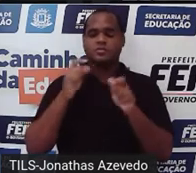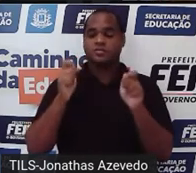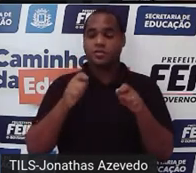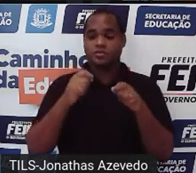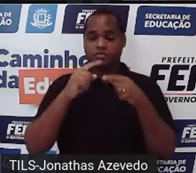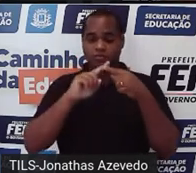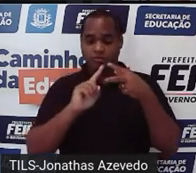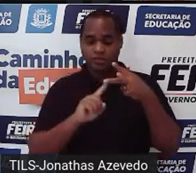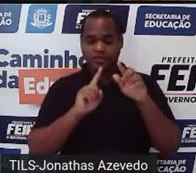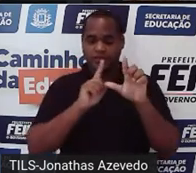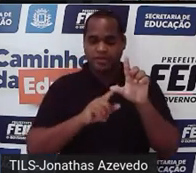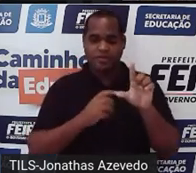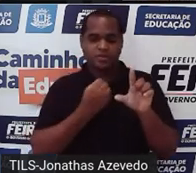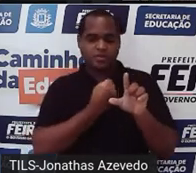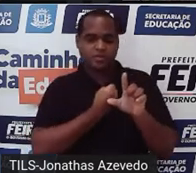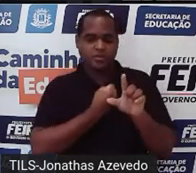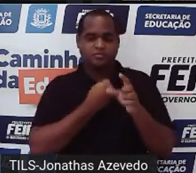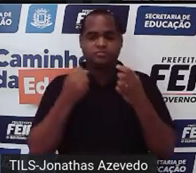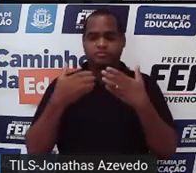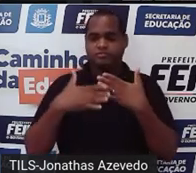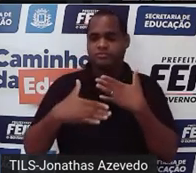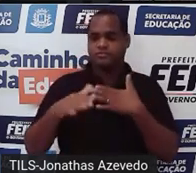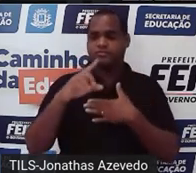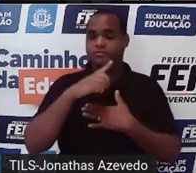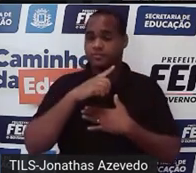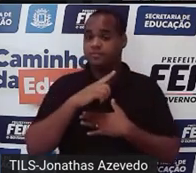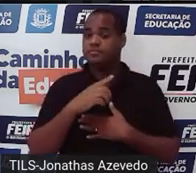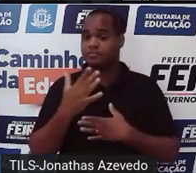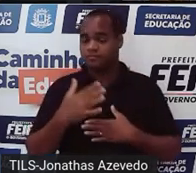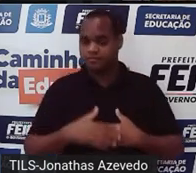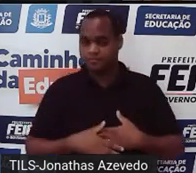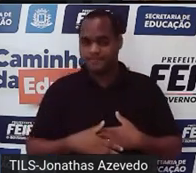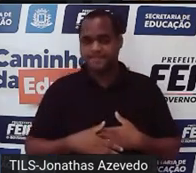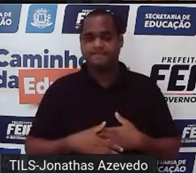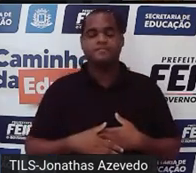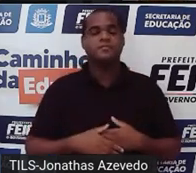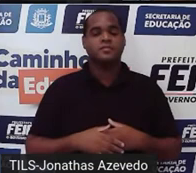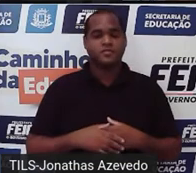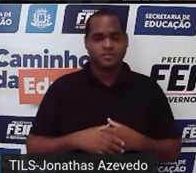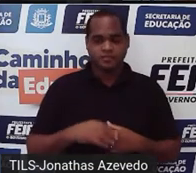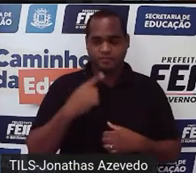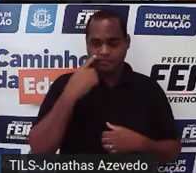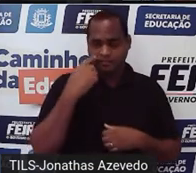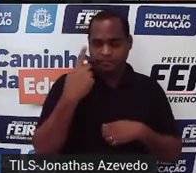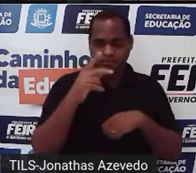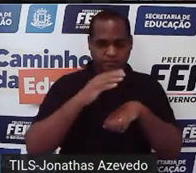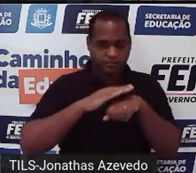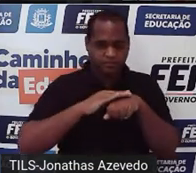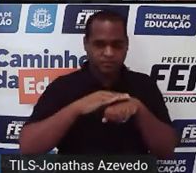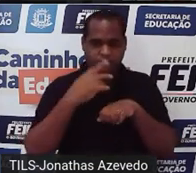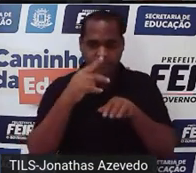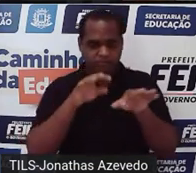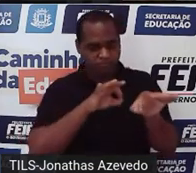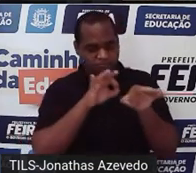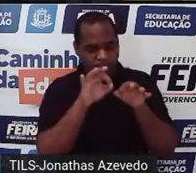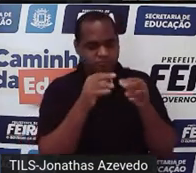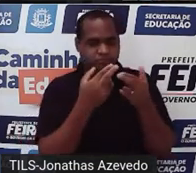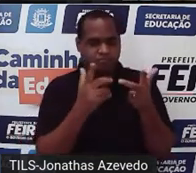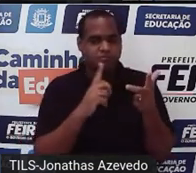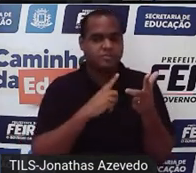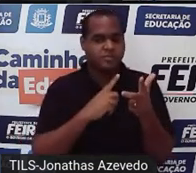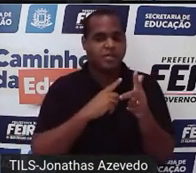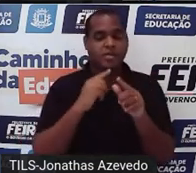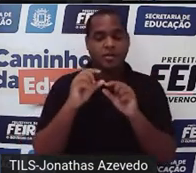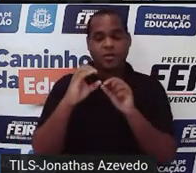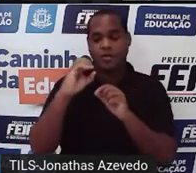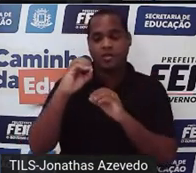e que acontecer isso daí ó quando você for resolver uma das incógnitas